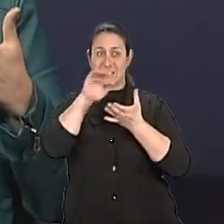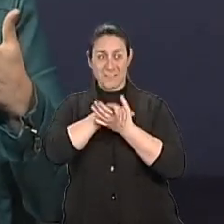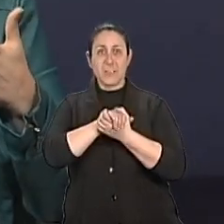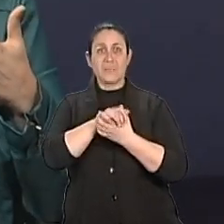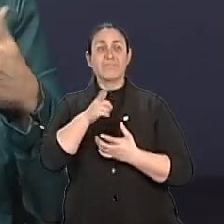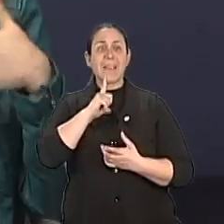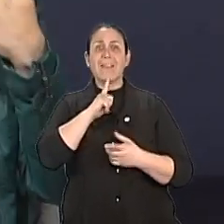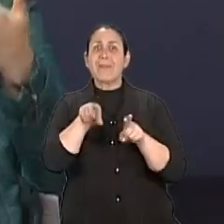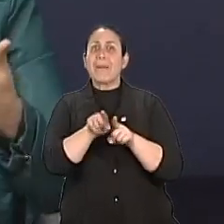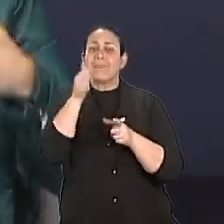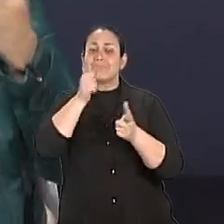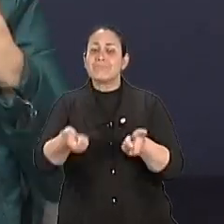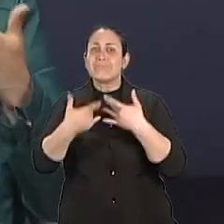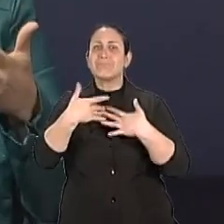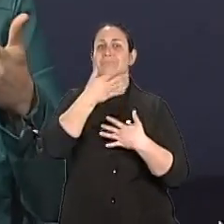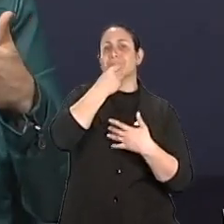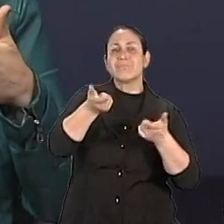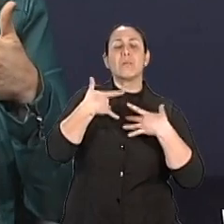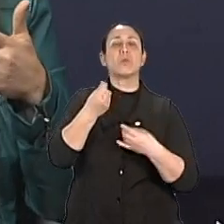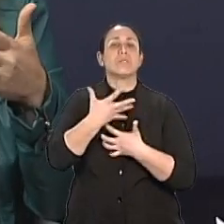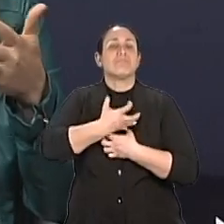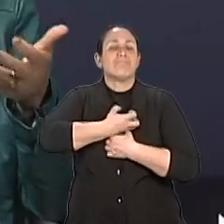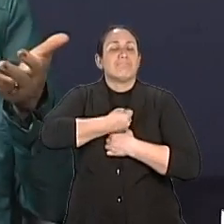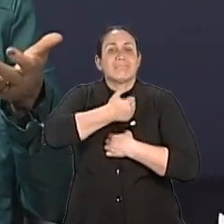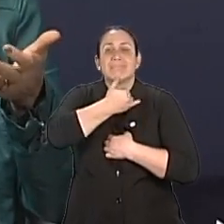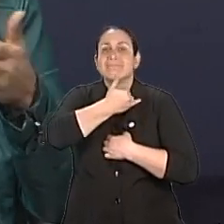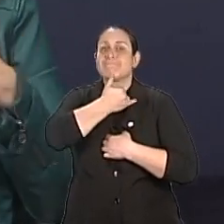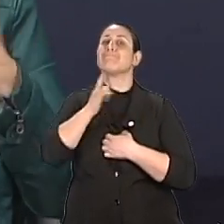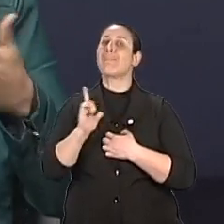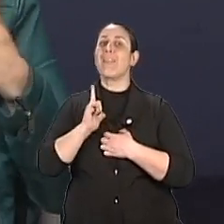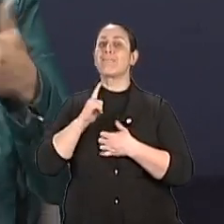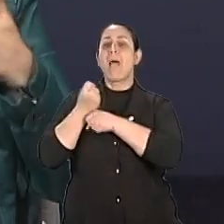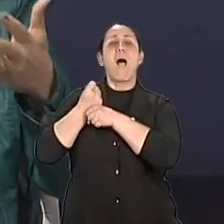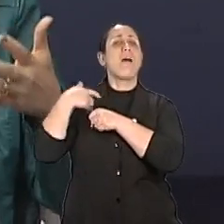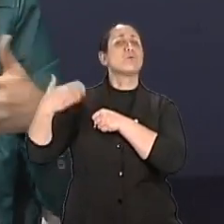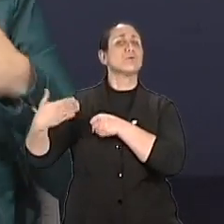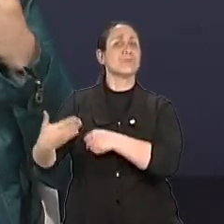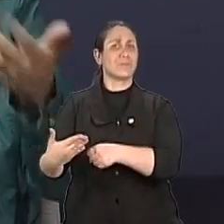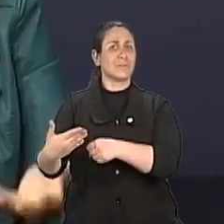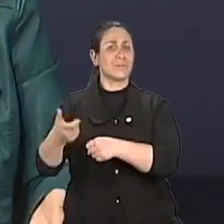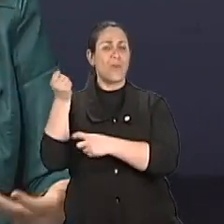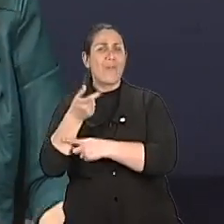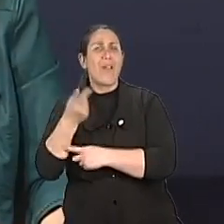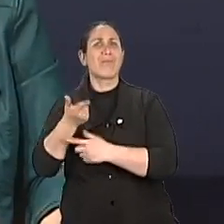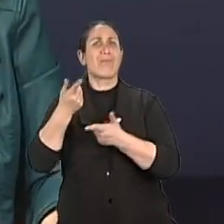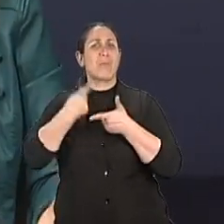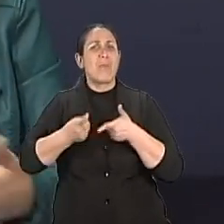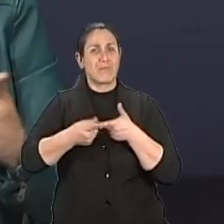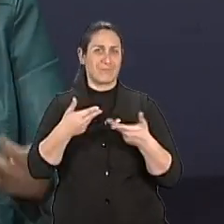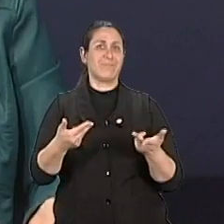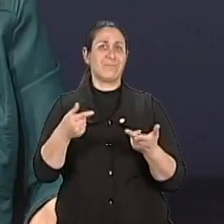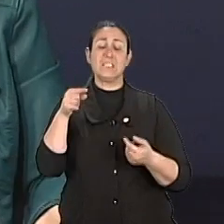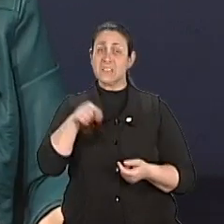tristezas também, muitas perdas naturais. O ciclo da vida vem naturalmente tendo perdas,